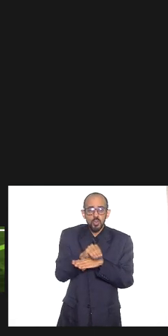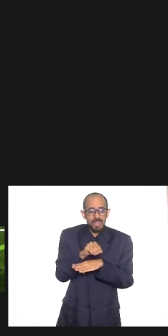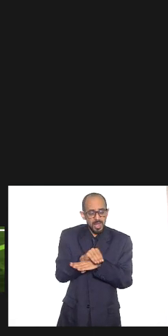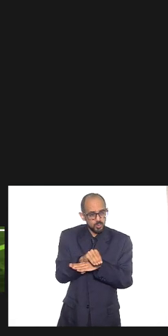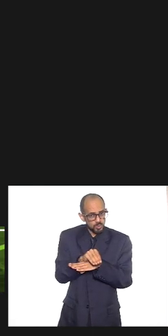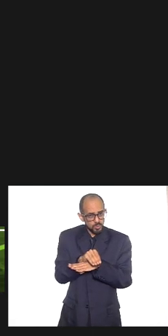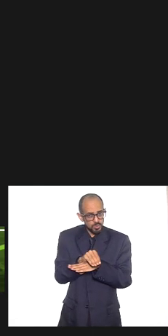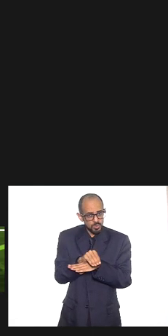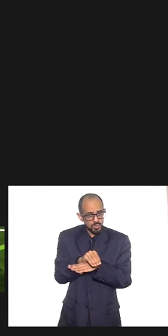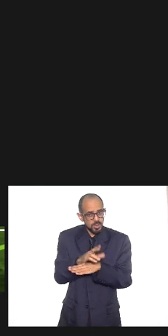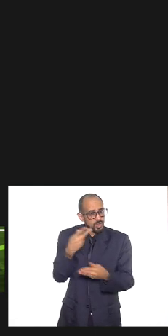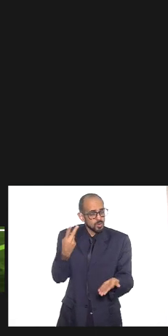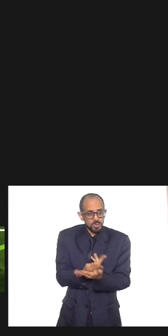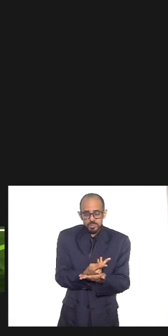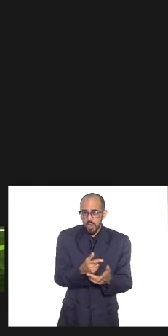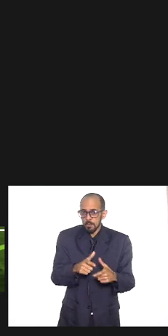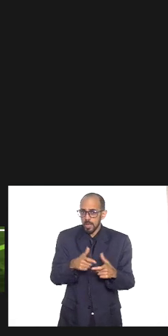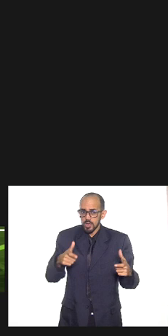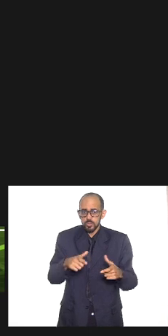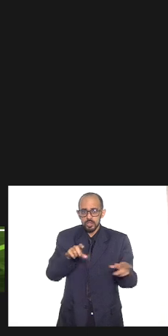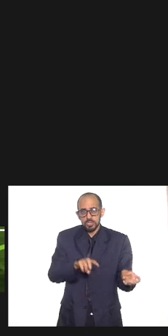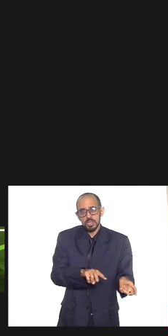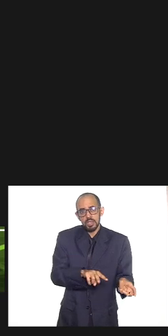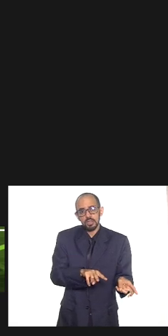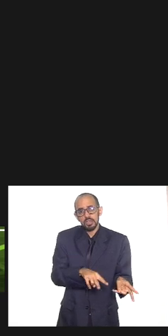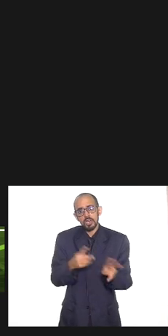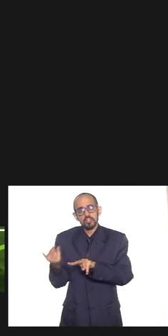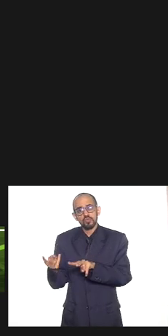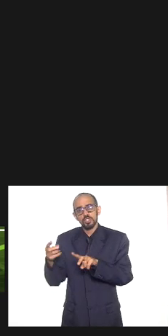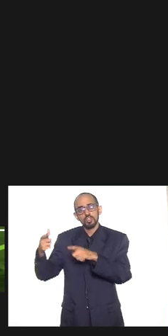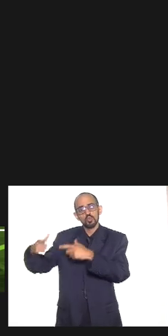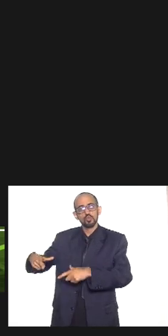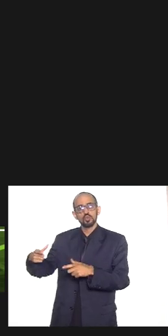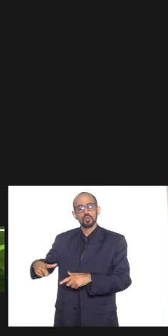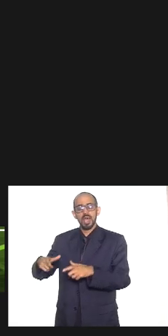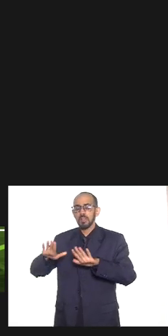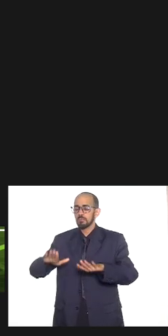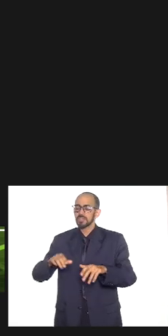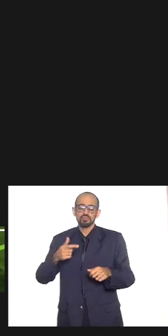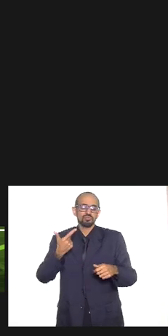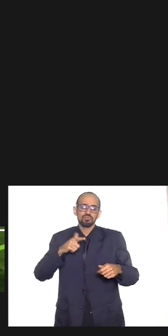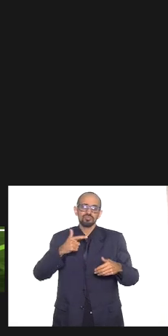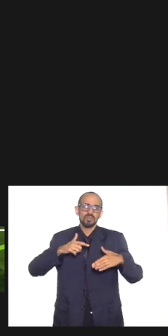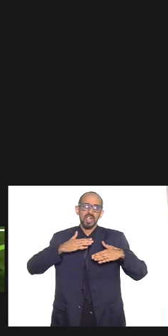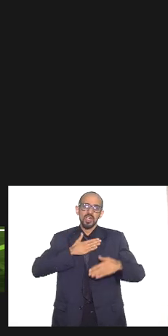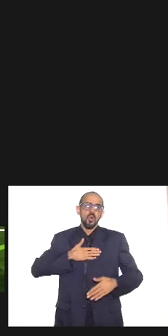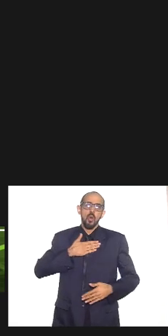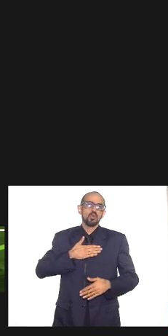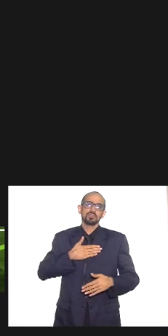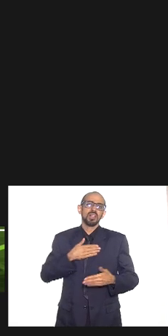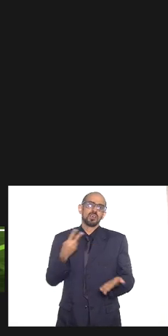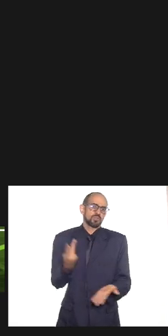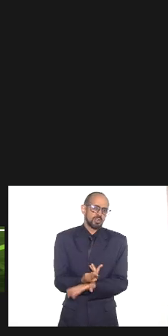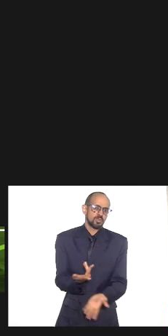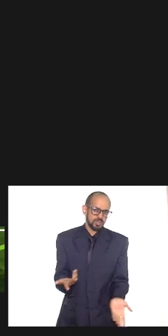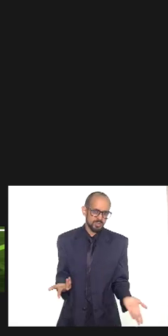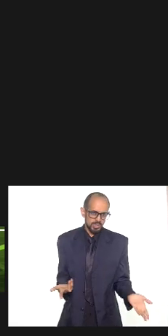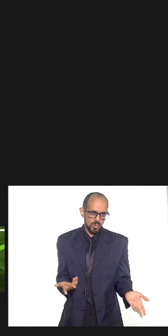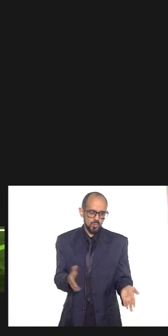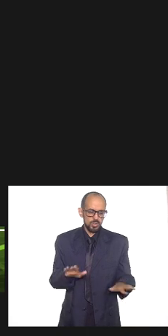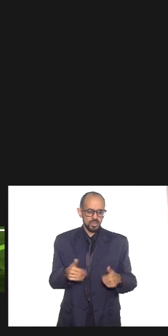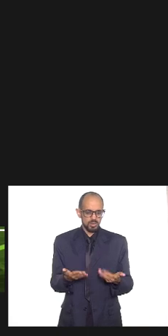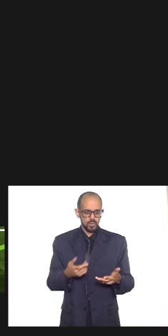acabaram se mudando do local mas se mudando não conformadas com o que aconteceu então nós conduzimos